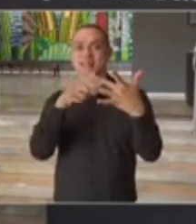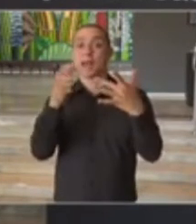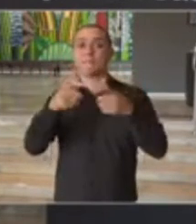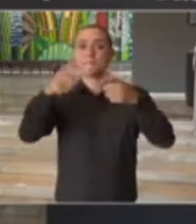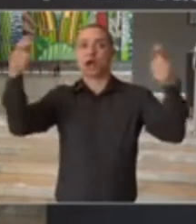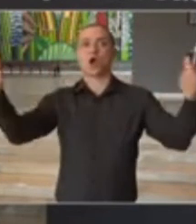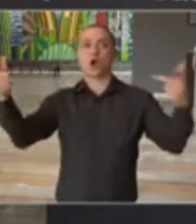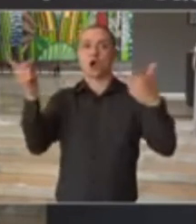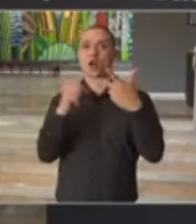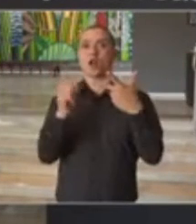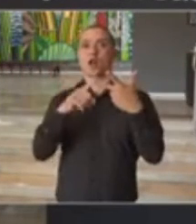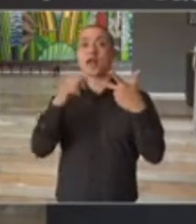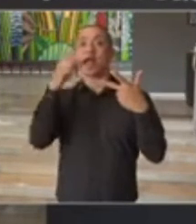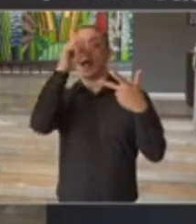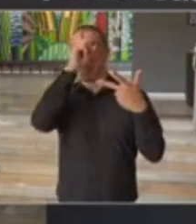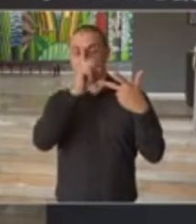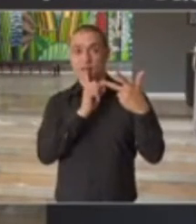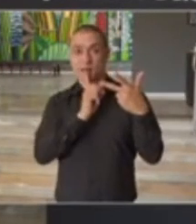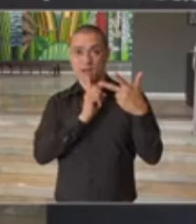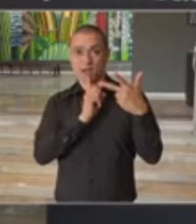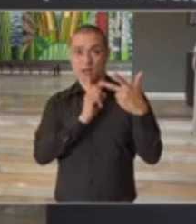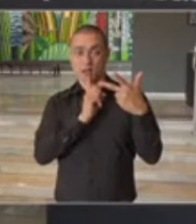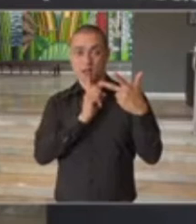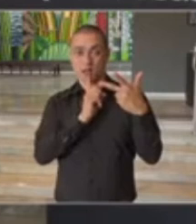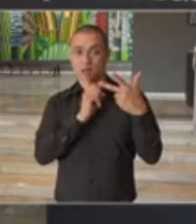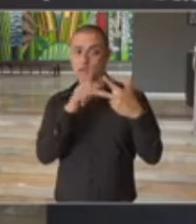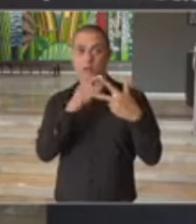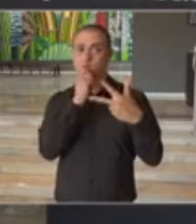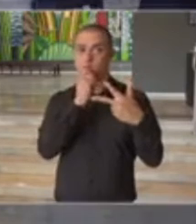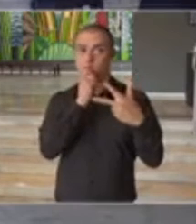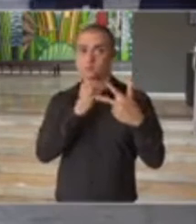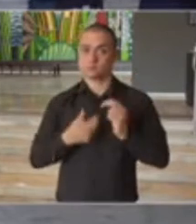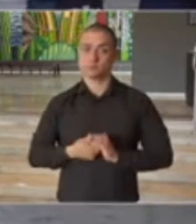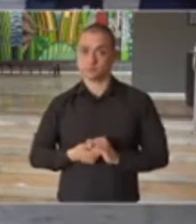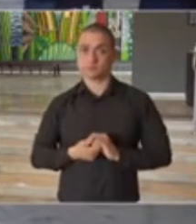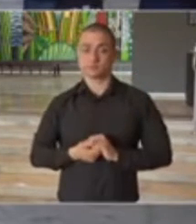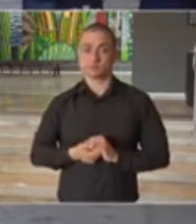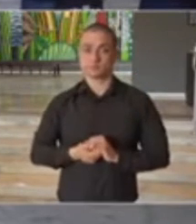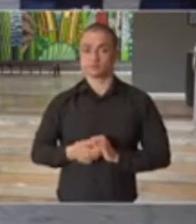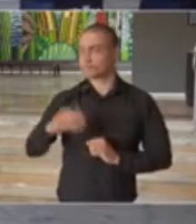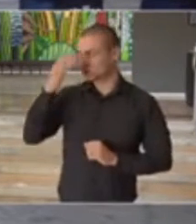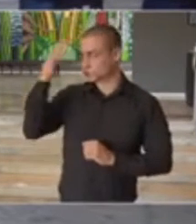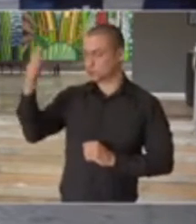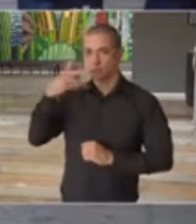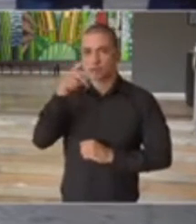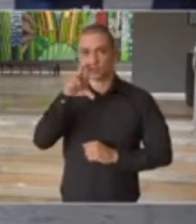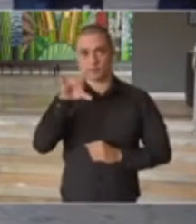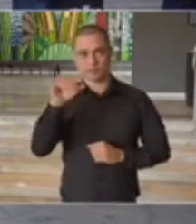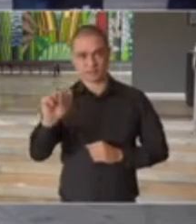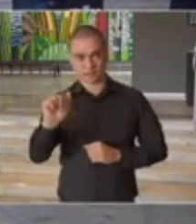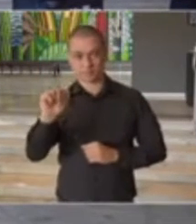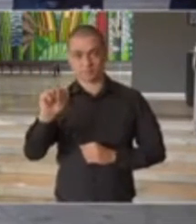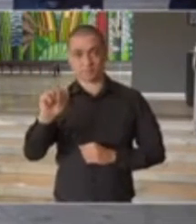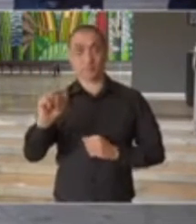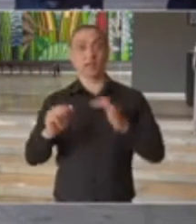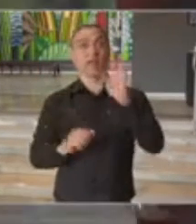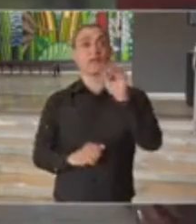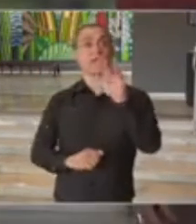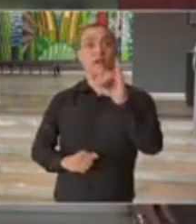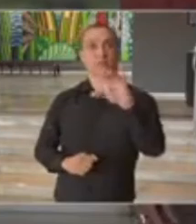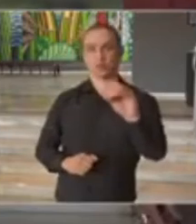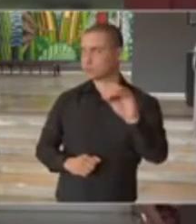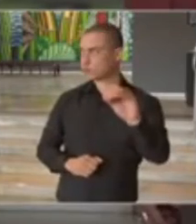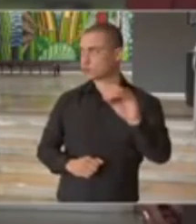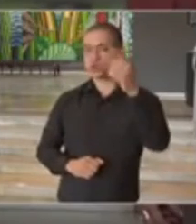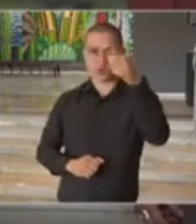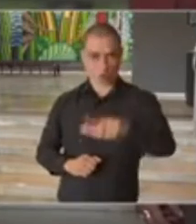ampla a partir da fase 3, que é a fase amarela. Obrigado, Patrícia Ellen, Fábio Diamante, da SBT,